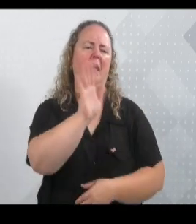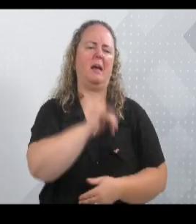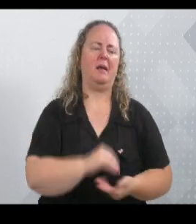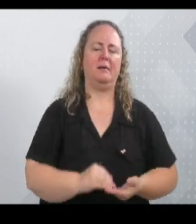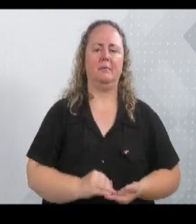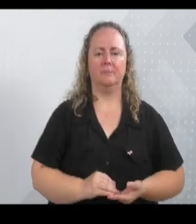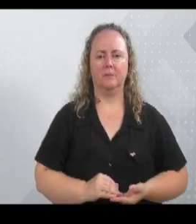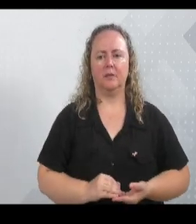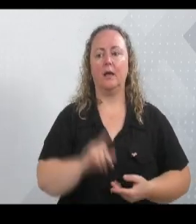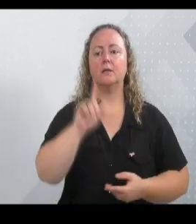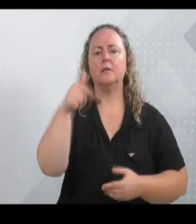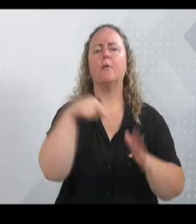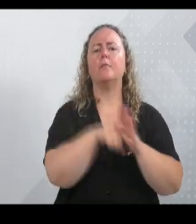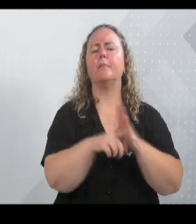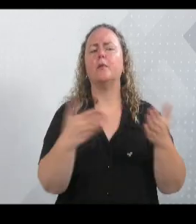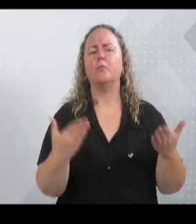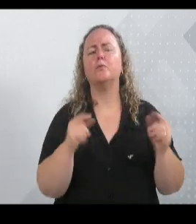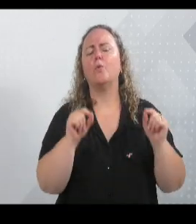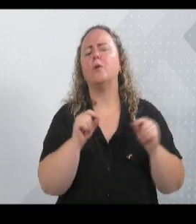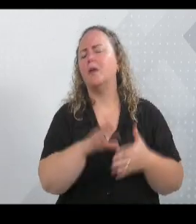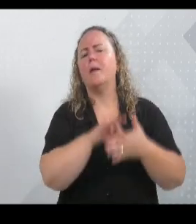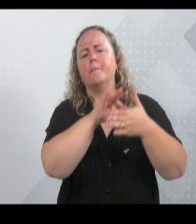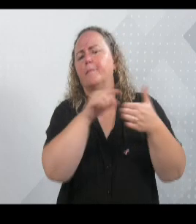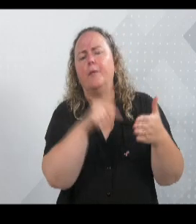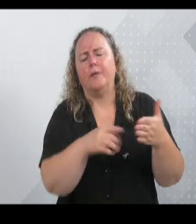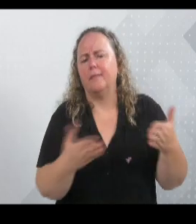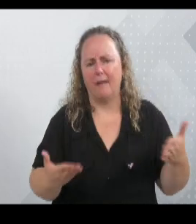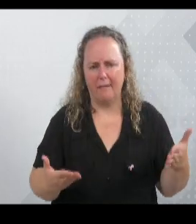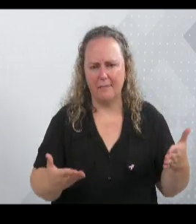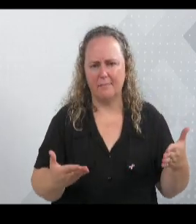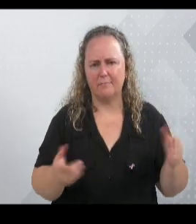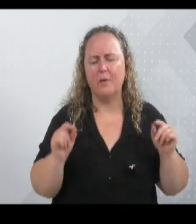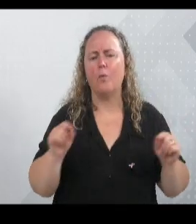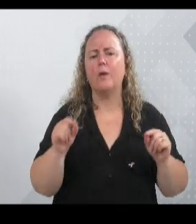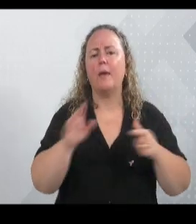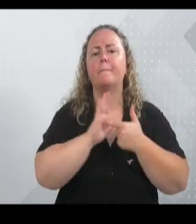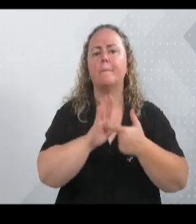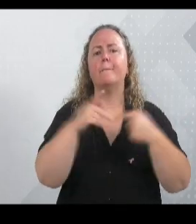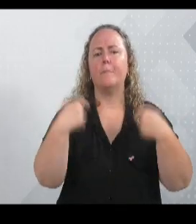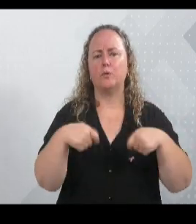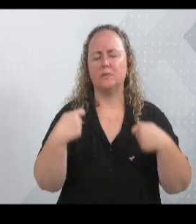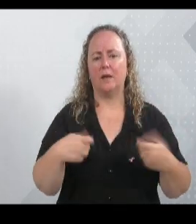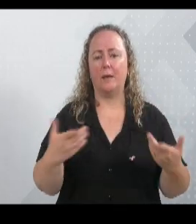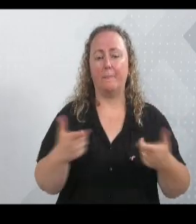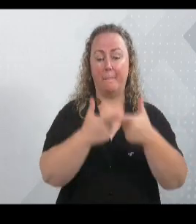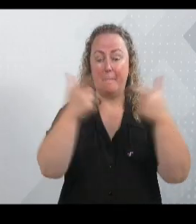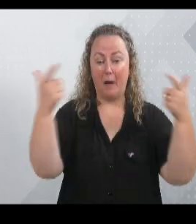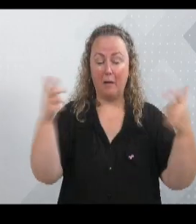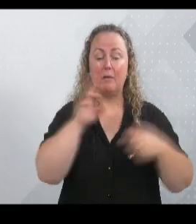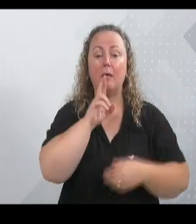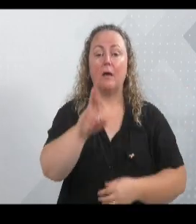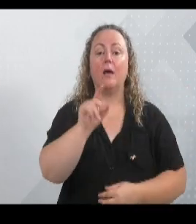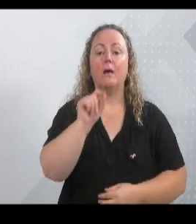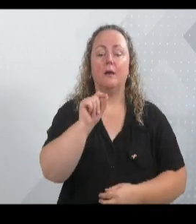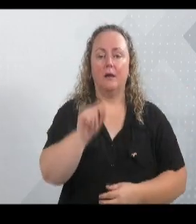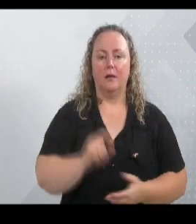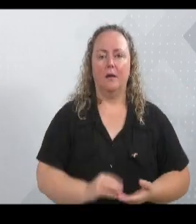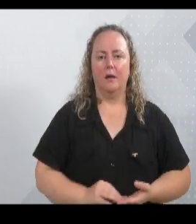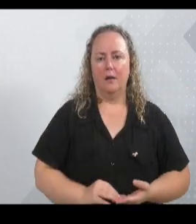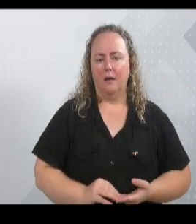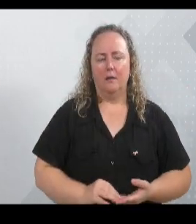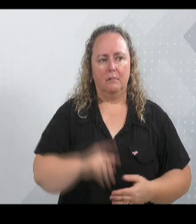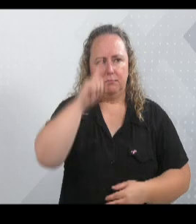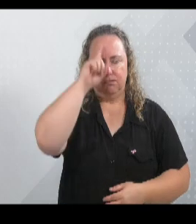Aí, quando você questiona essas pessoas do que seria a prioridade, do que elas acham que a gente tem que apresentar, e 90% dos casos vem com ideias que são